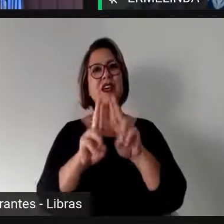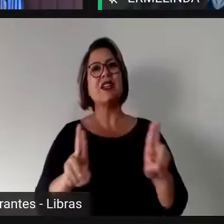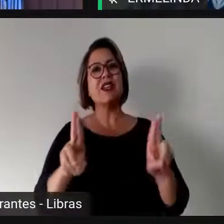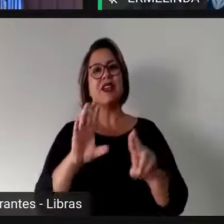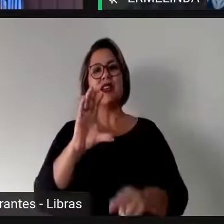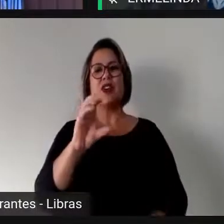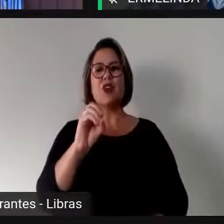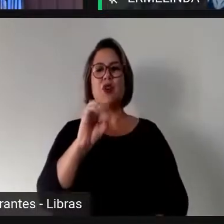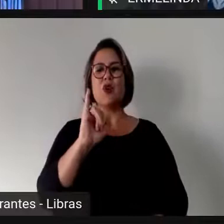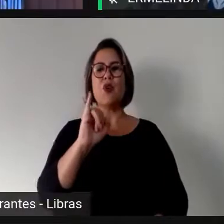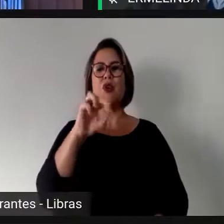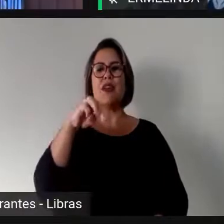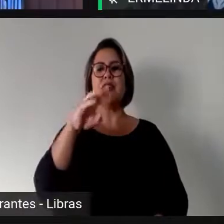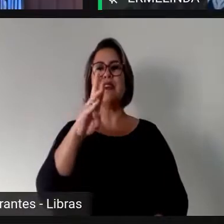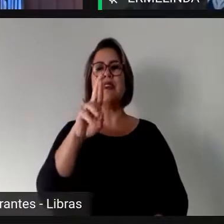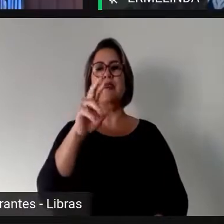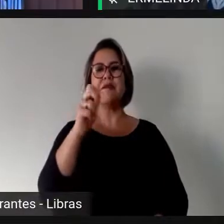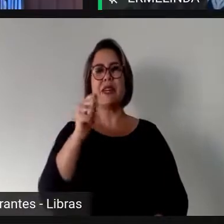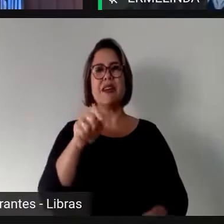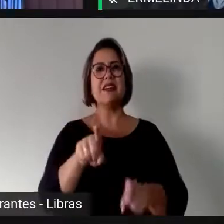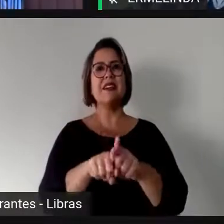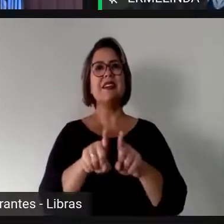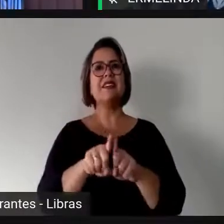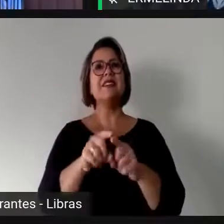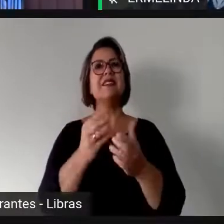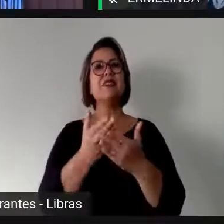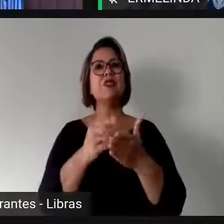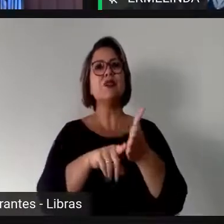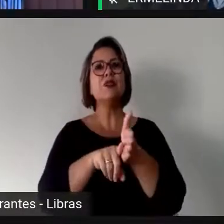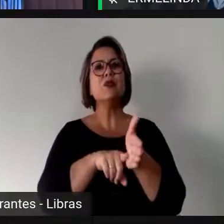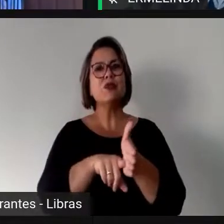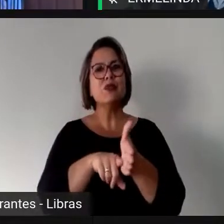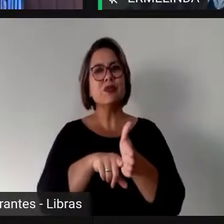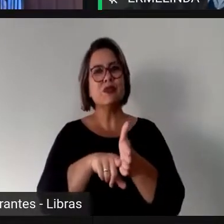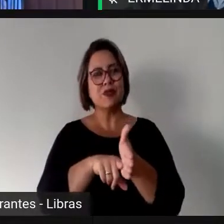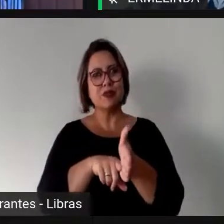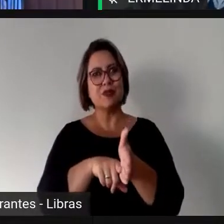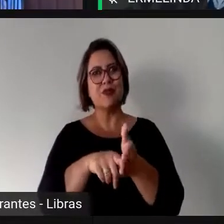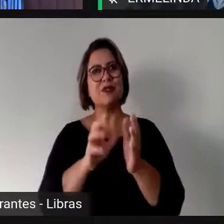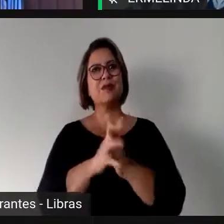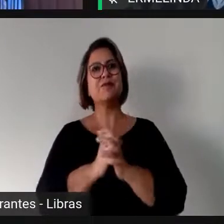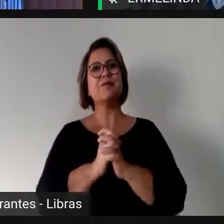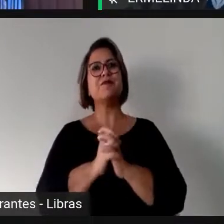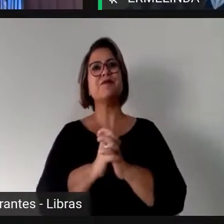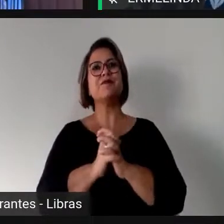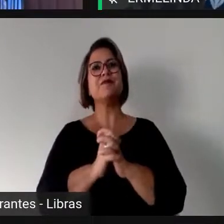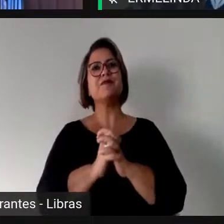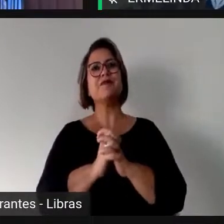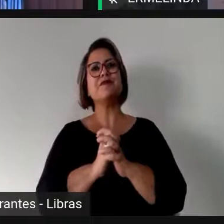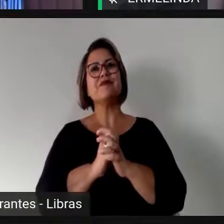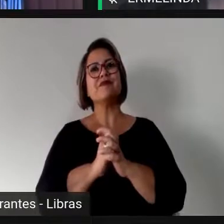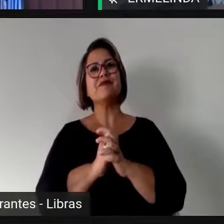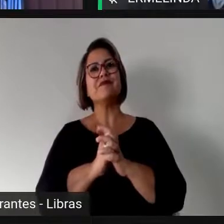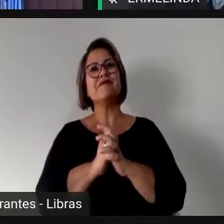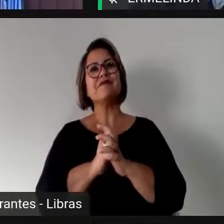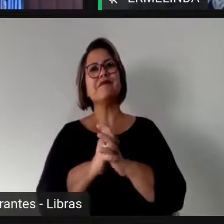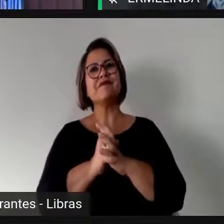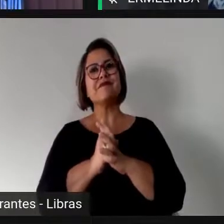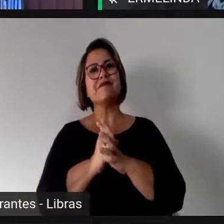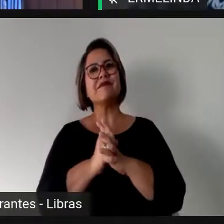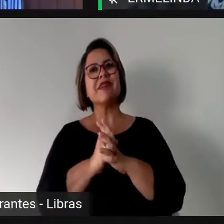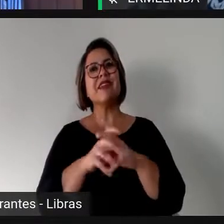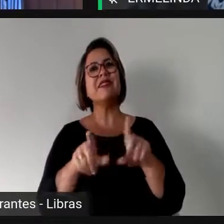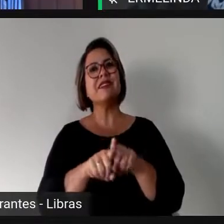estudos femininos. E eu quero, bom, nós tivemos, Hermelinda, com a fala da